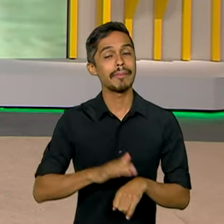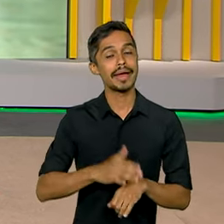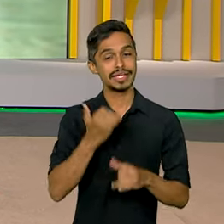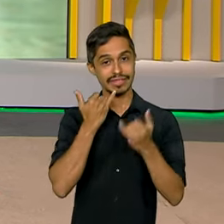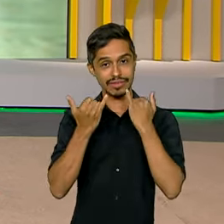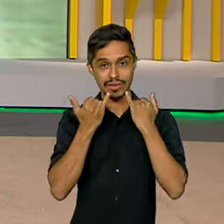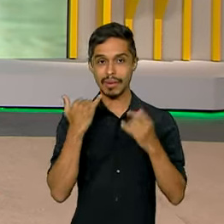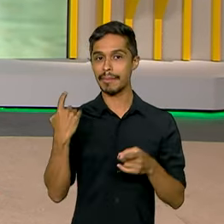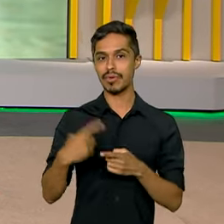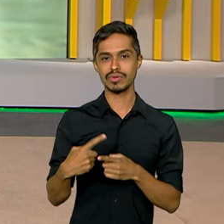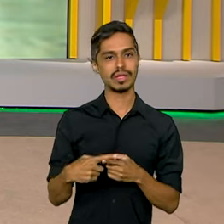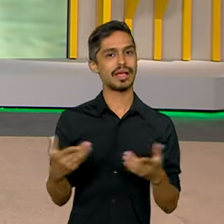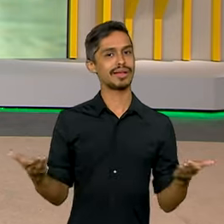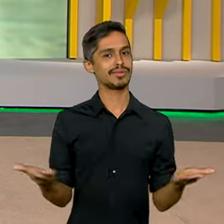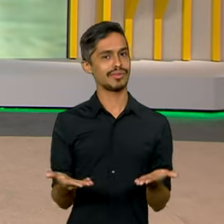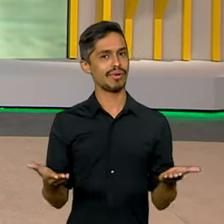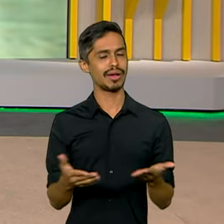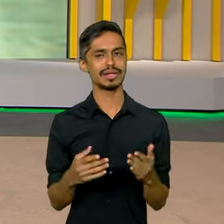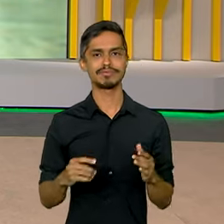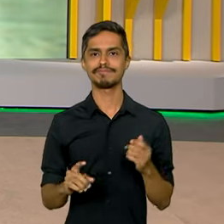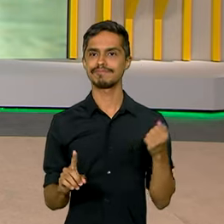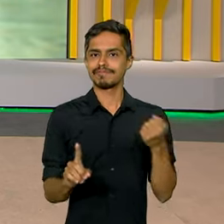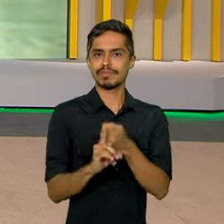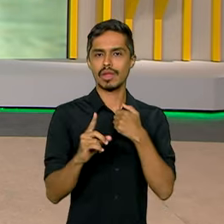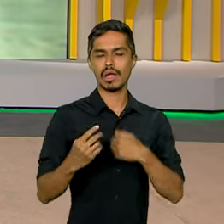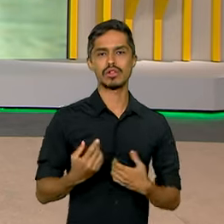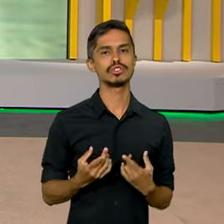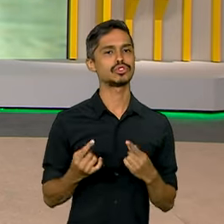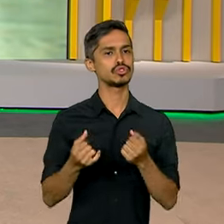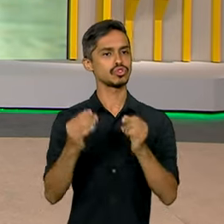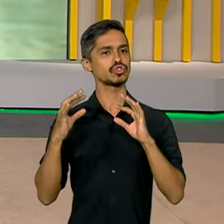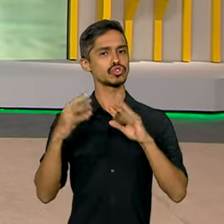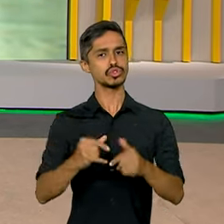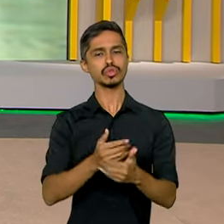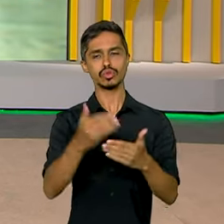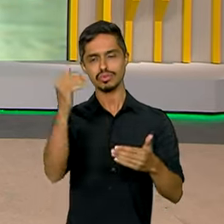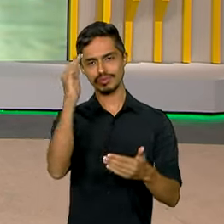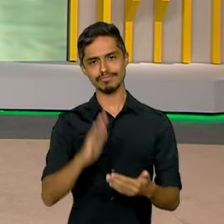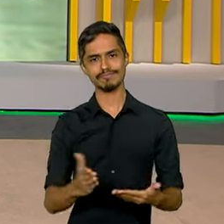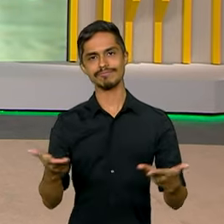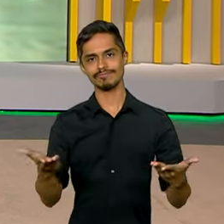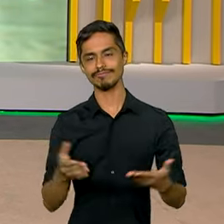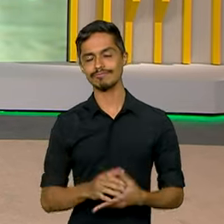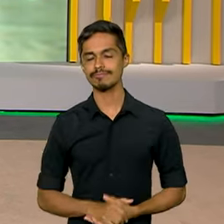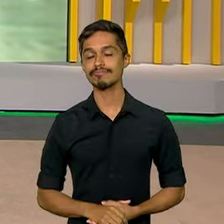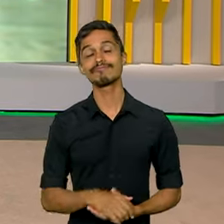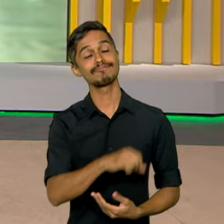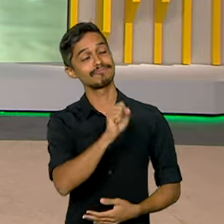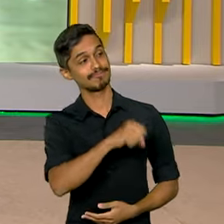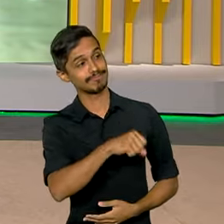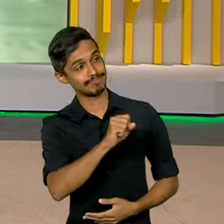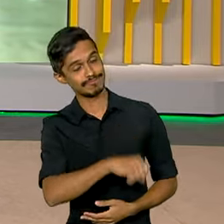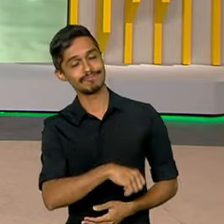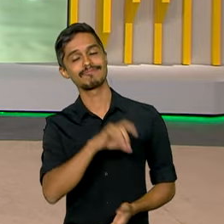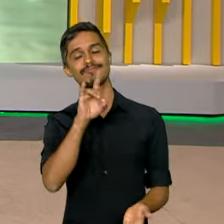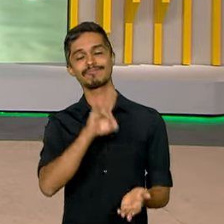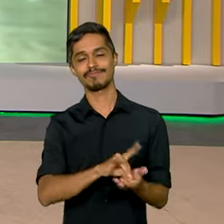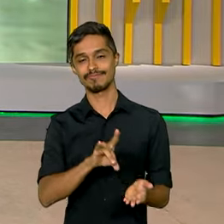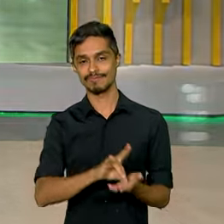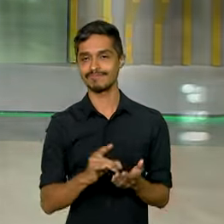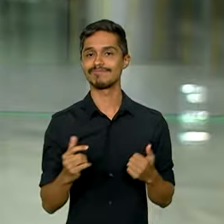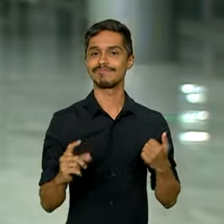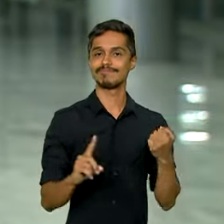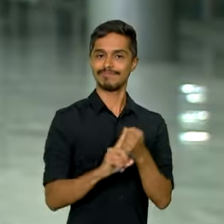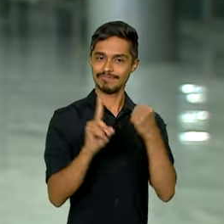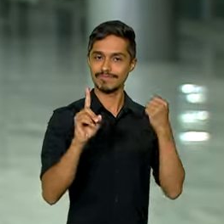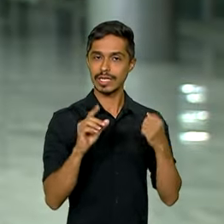assunto. Afinal, é algo que impacta no bolso de todos nós, não é? Sim, Roberto, impacta e é importante